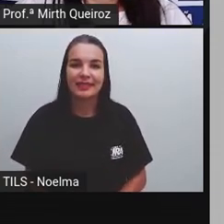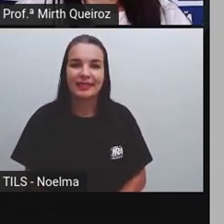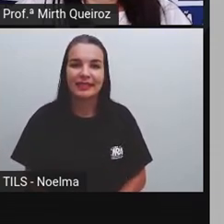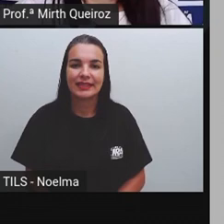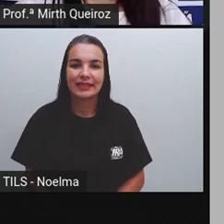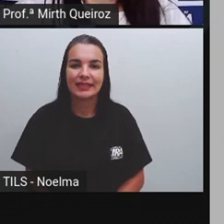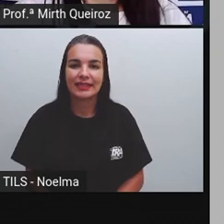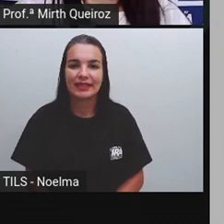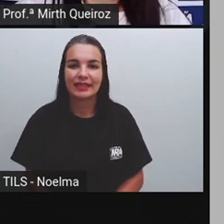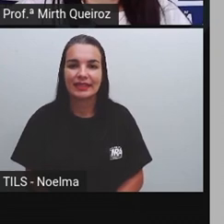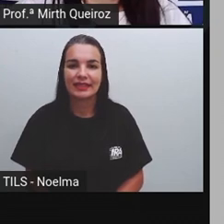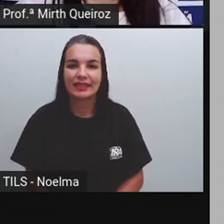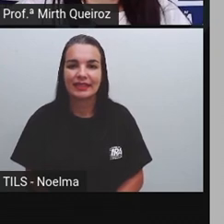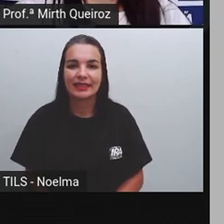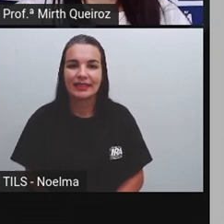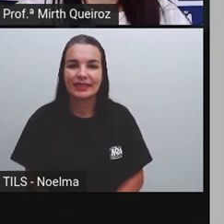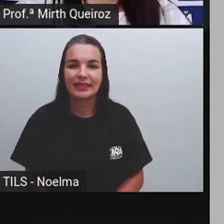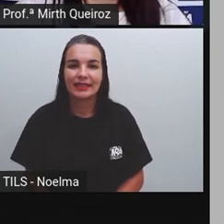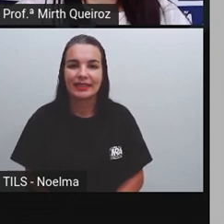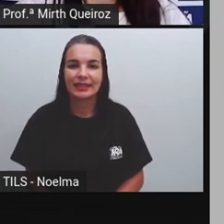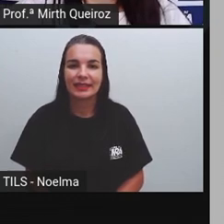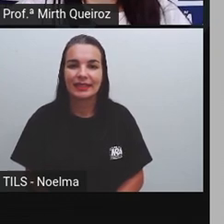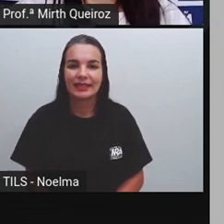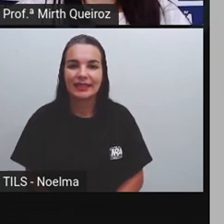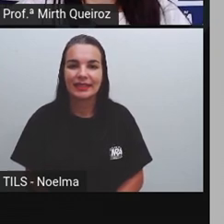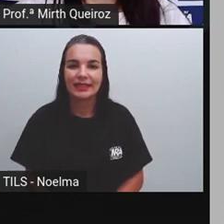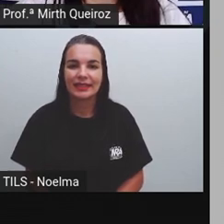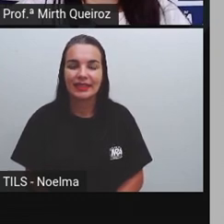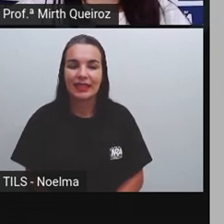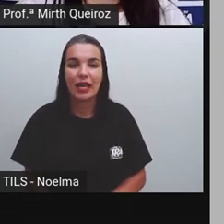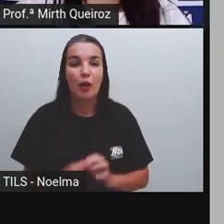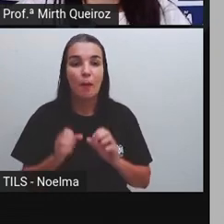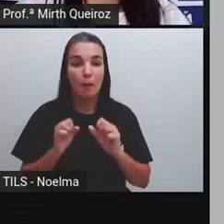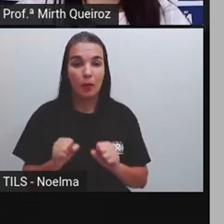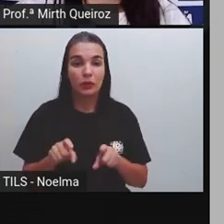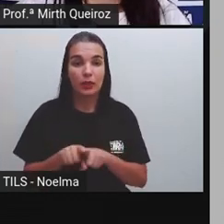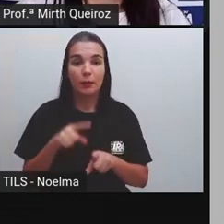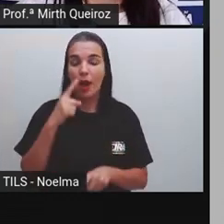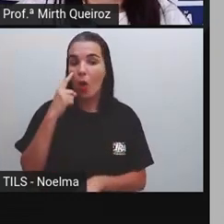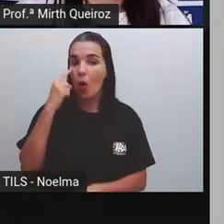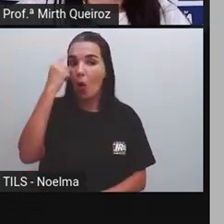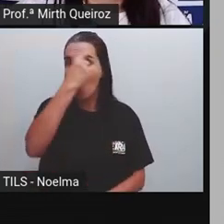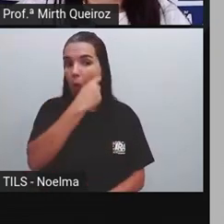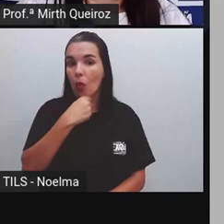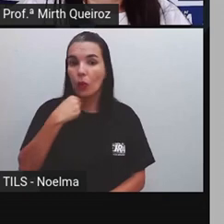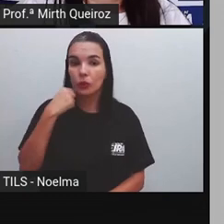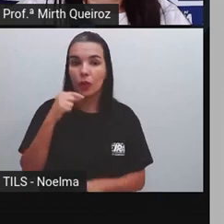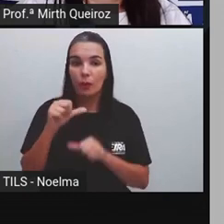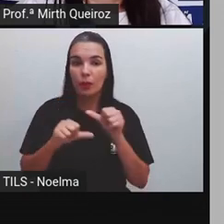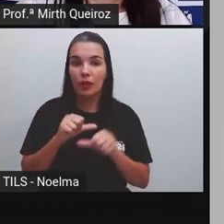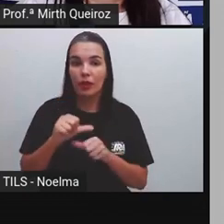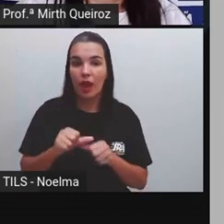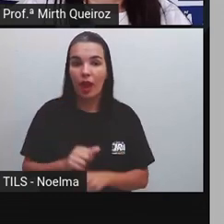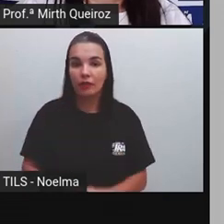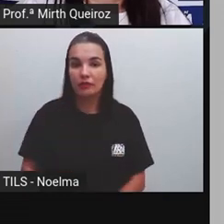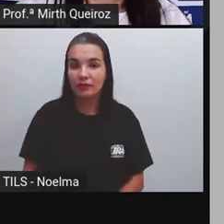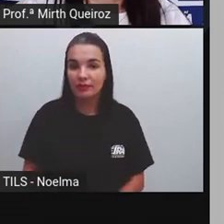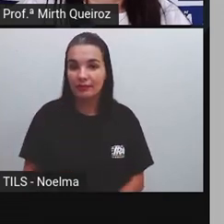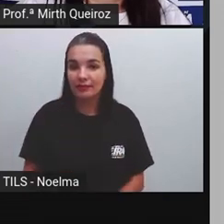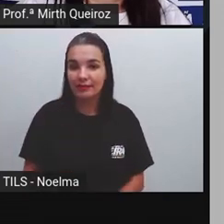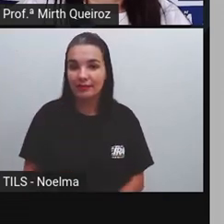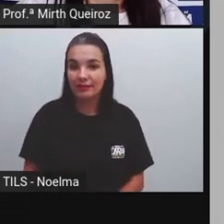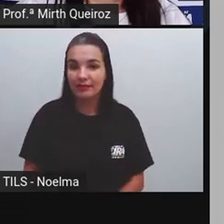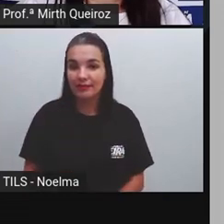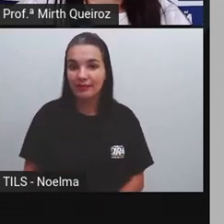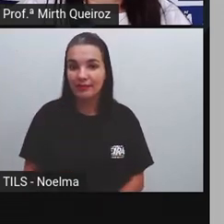Eu posso também mudar o rosto aí da personagem, né? De acordo com a expressão desse personagem